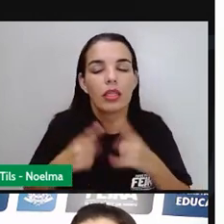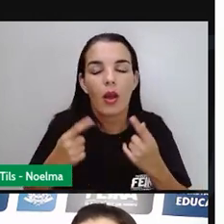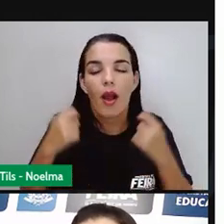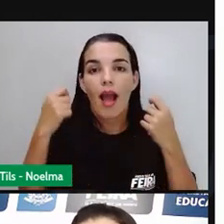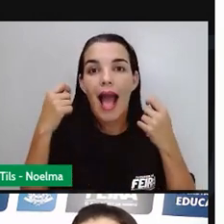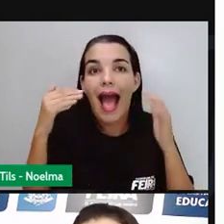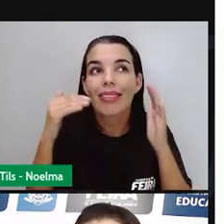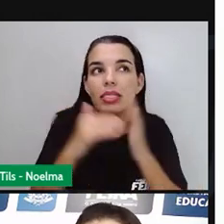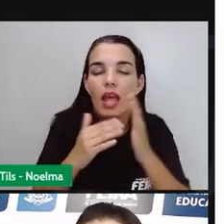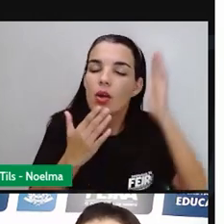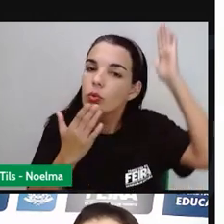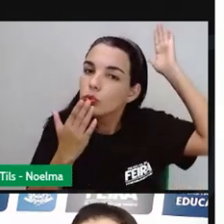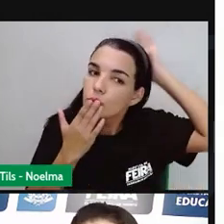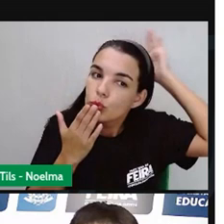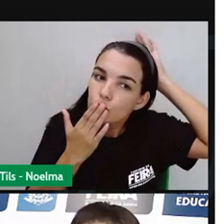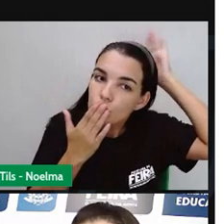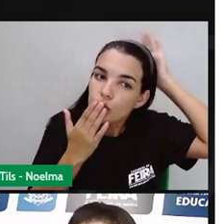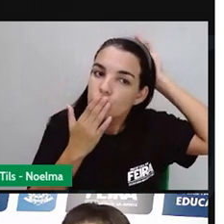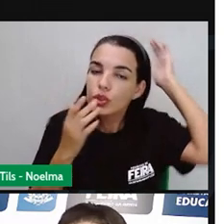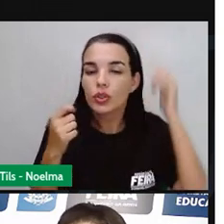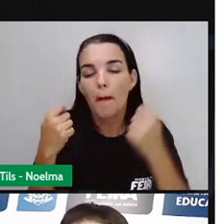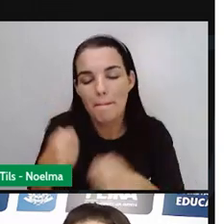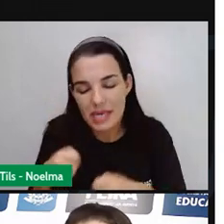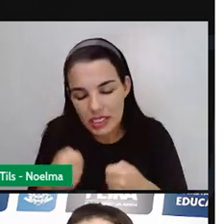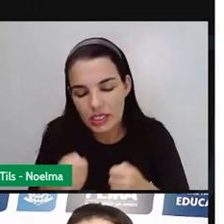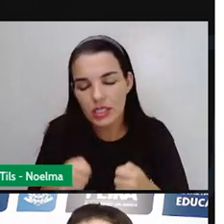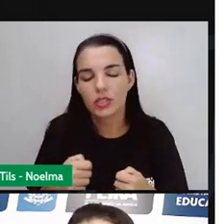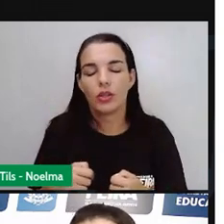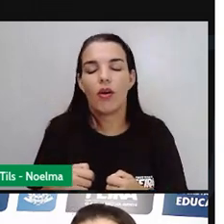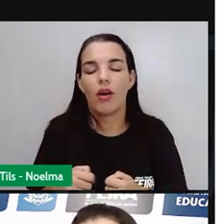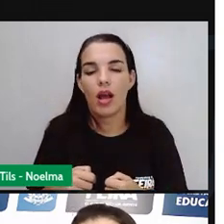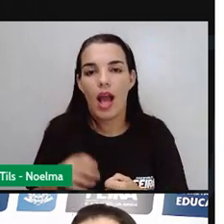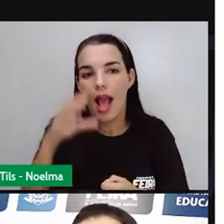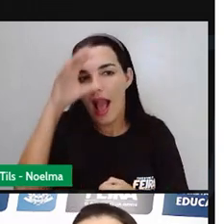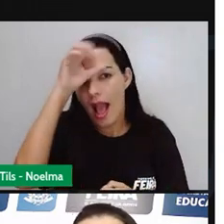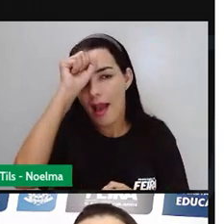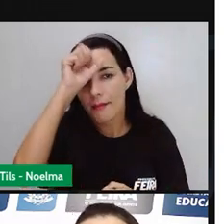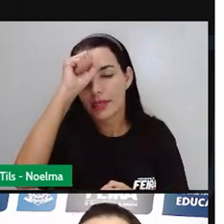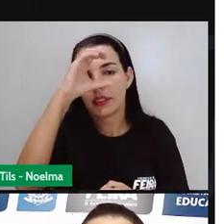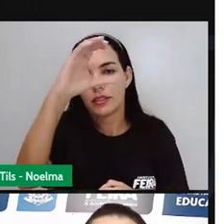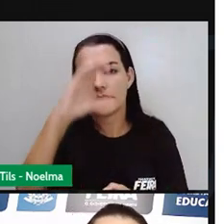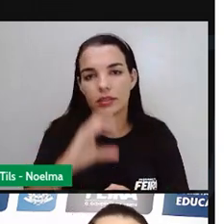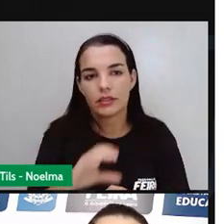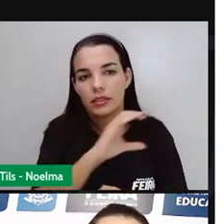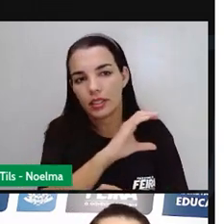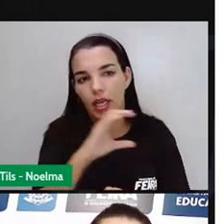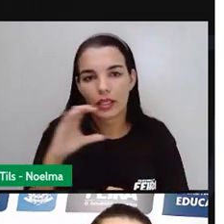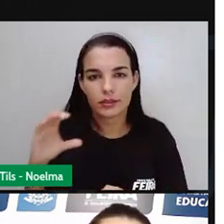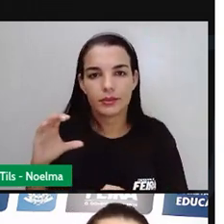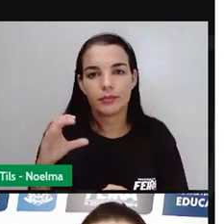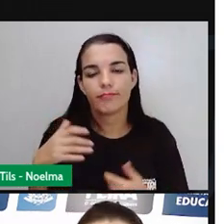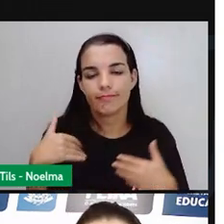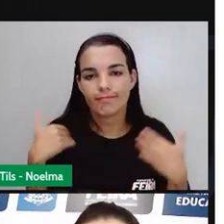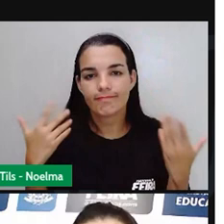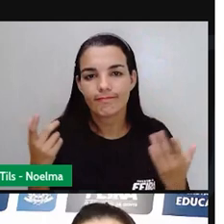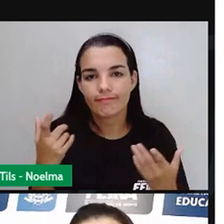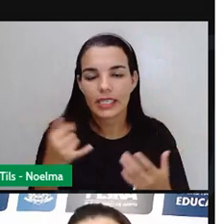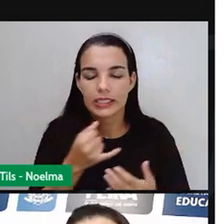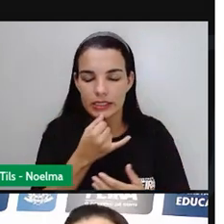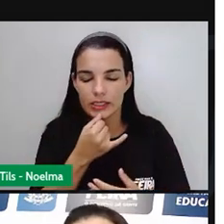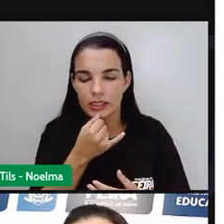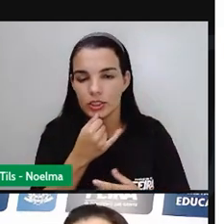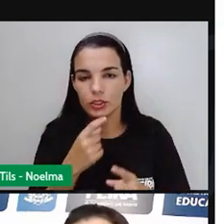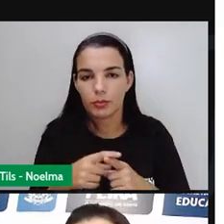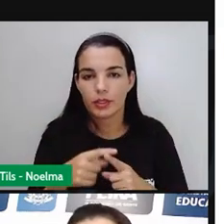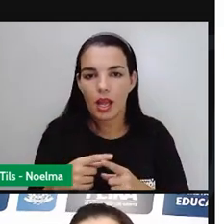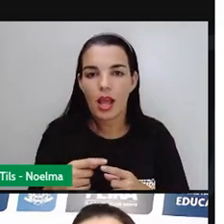tiveram sendo invadidos, né? Em relação à sua religião, onde foi imposto o cristianismo a